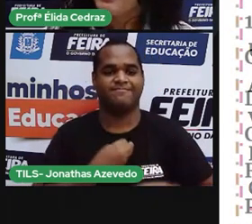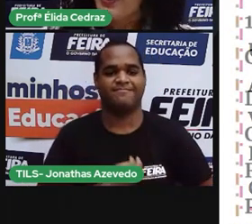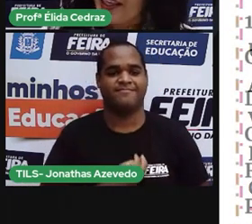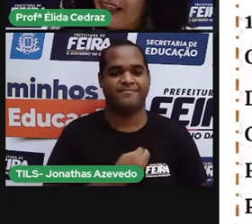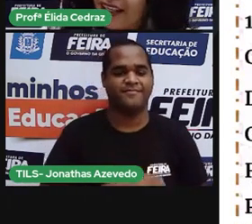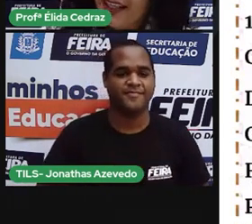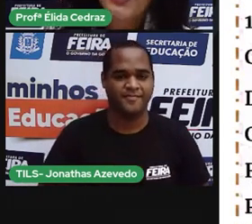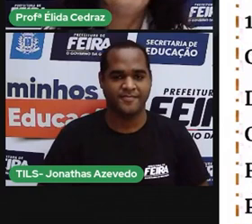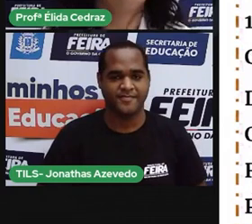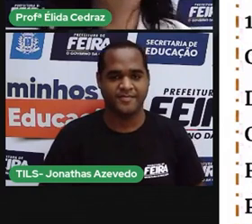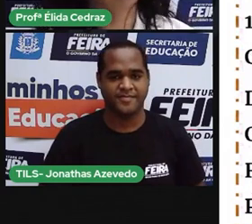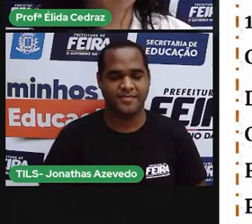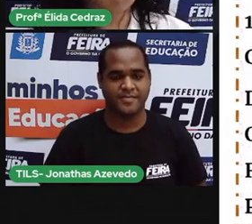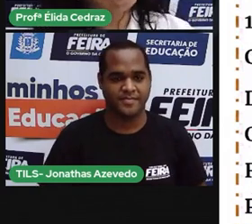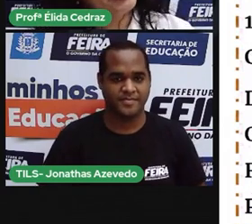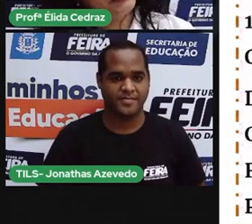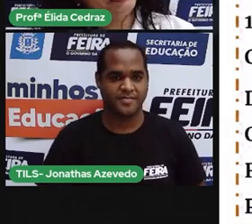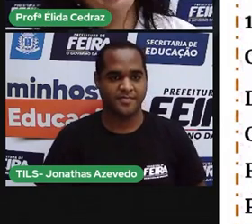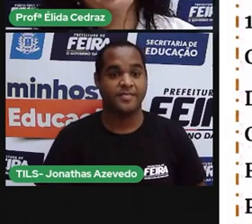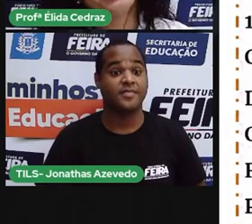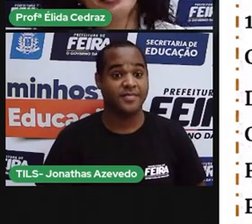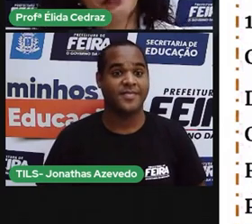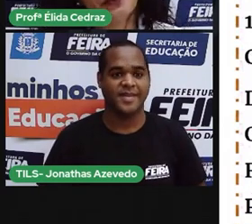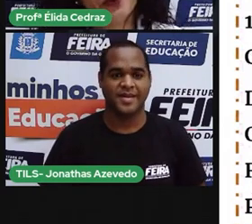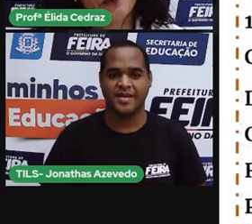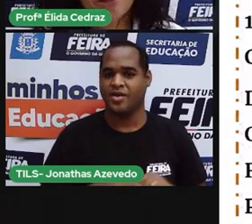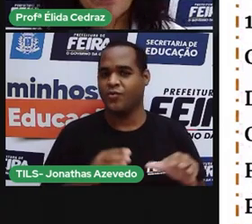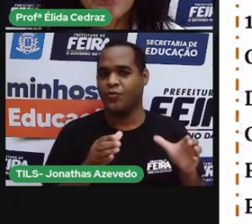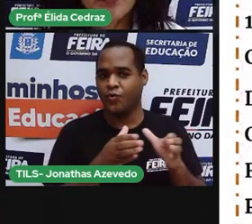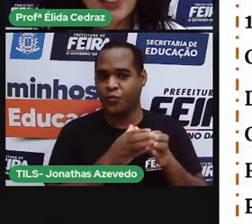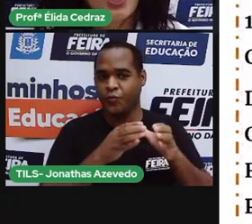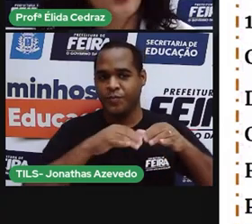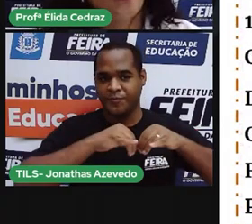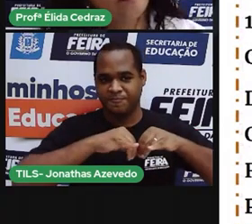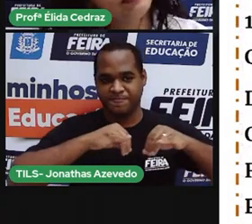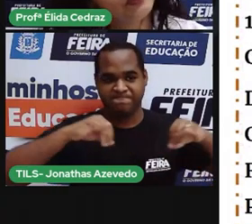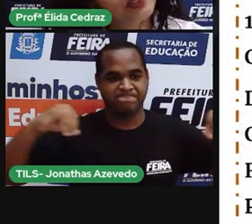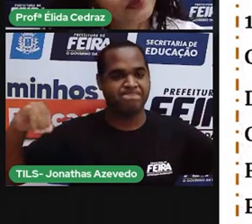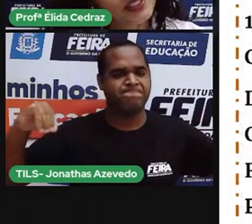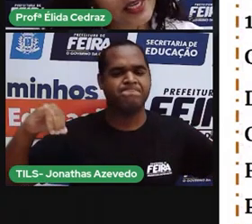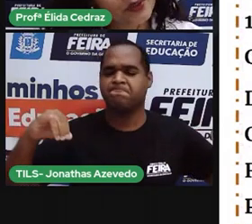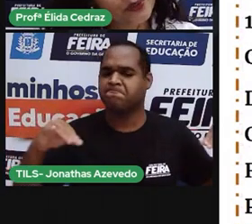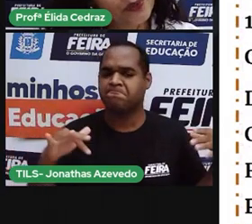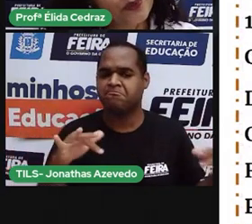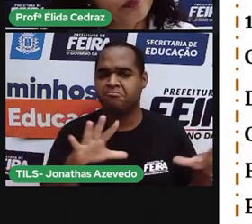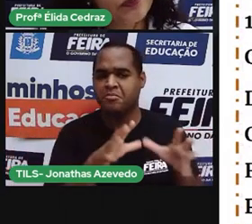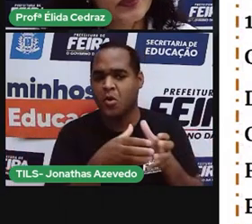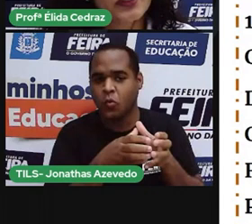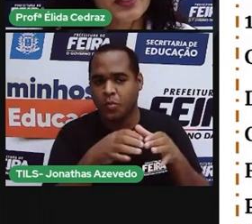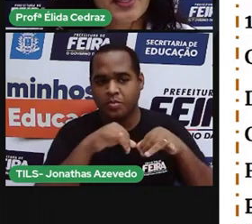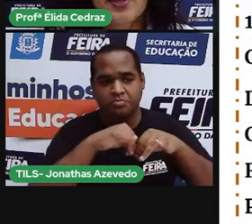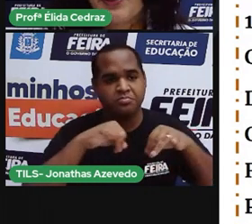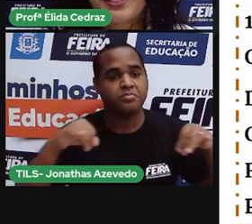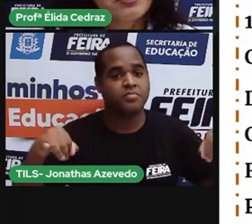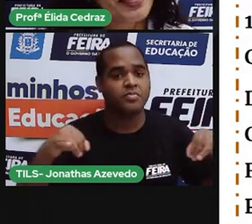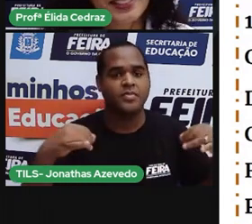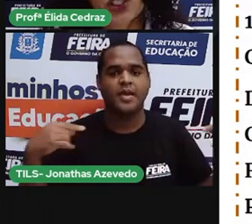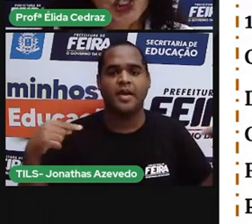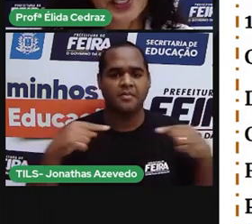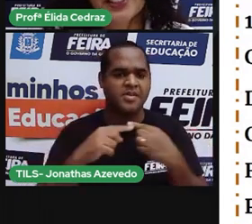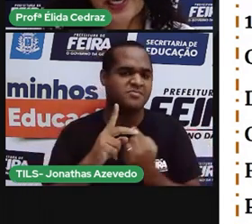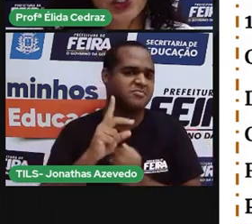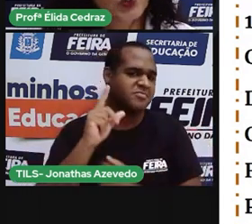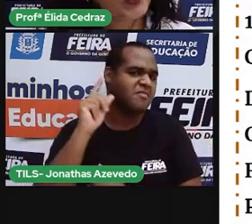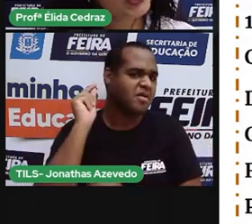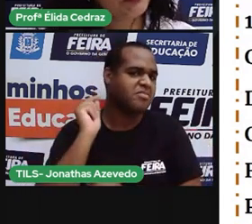E o bando anunciador. O bando anunciador é uma das mais